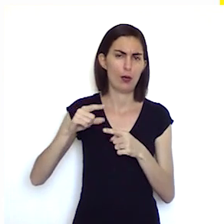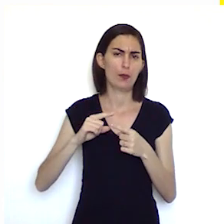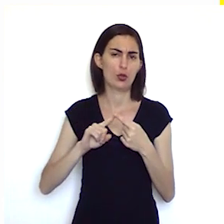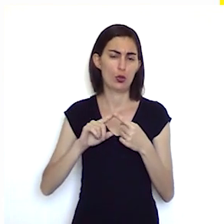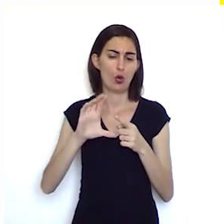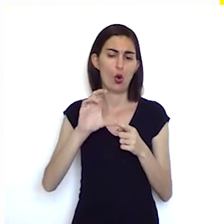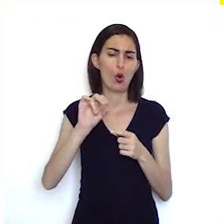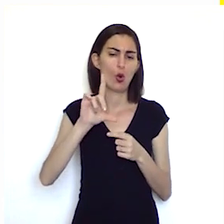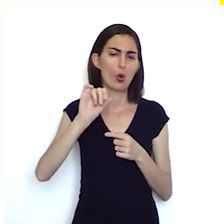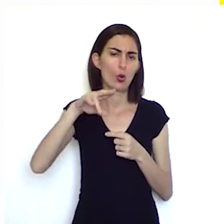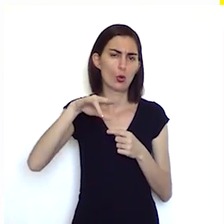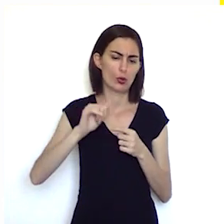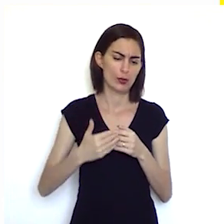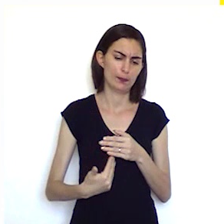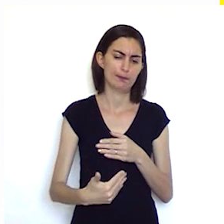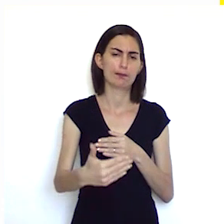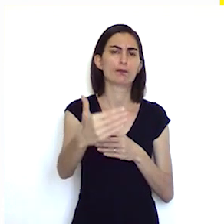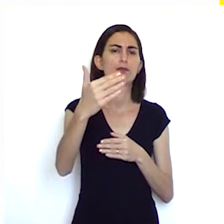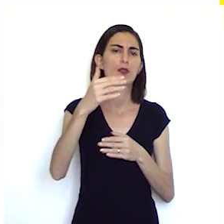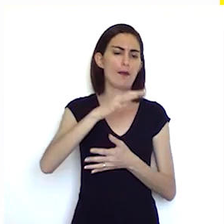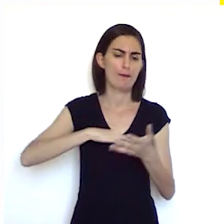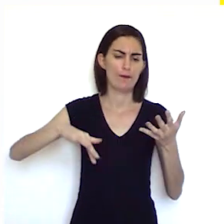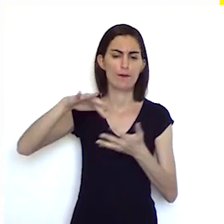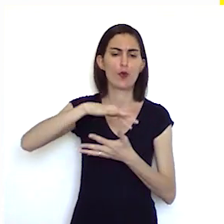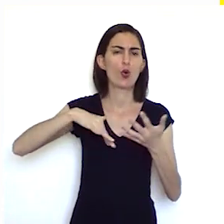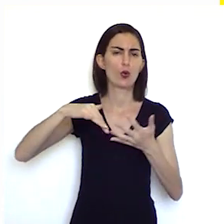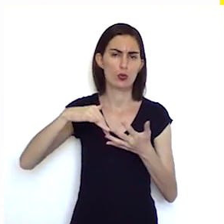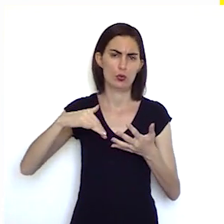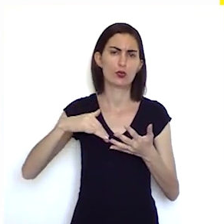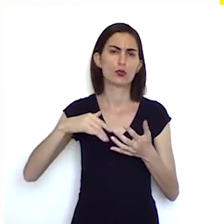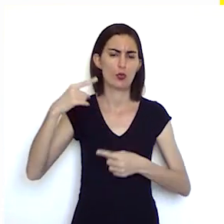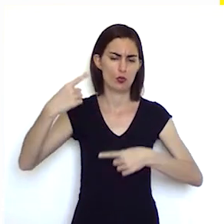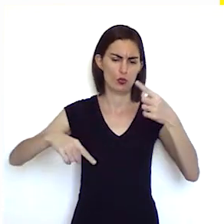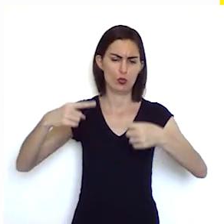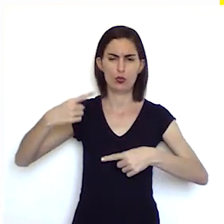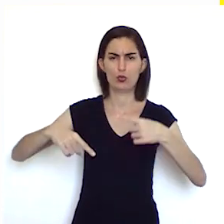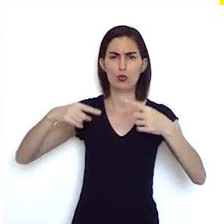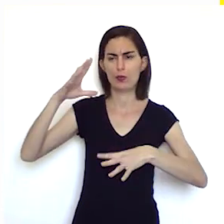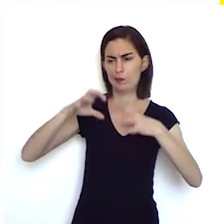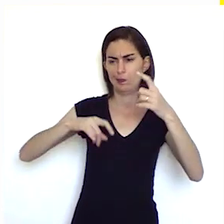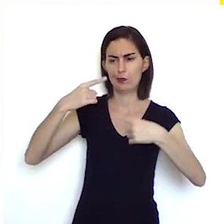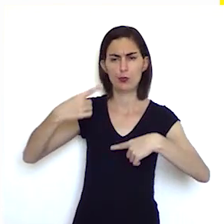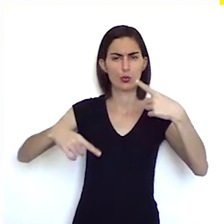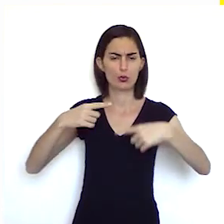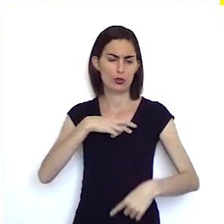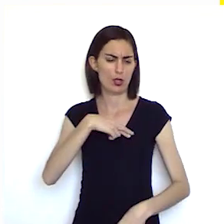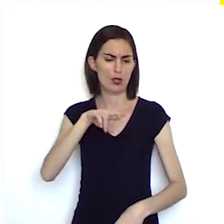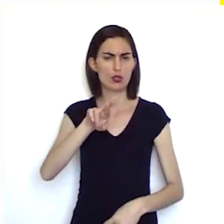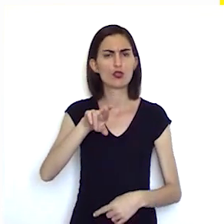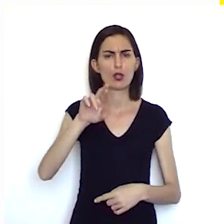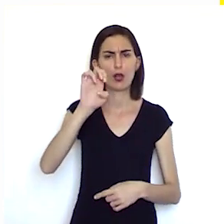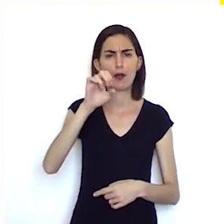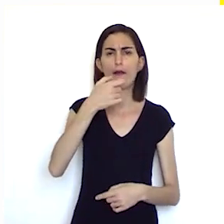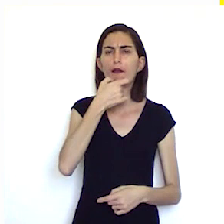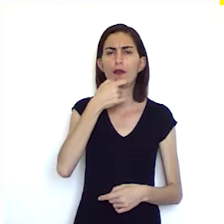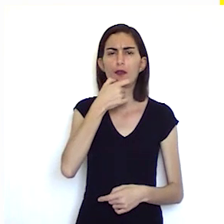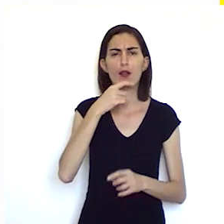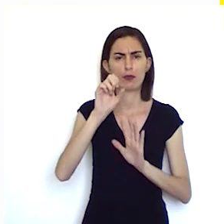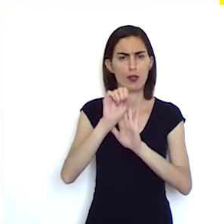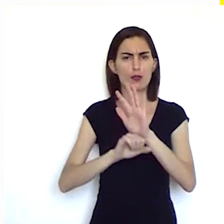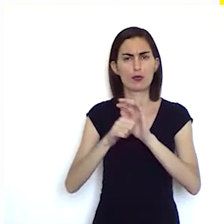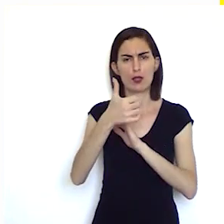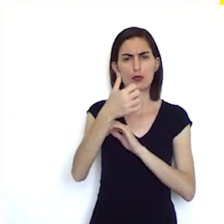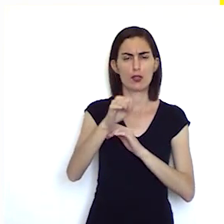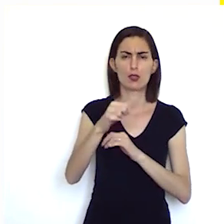Essas colônias foram constituídas a partir de revoluções e conflitos políticos e religiosos que abalaram a Inglaterra no